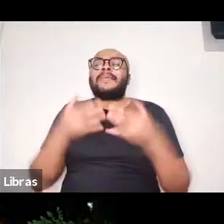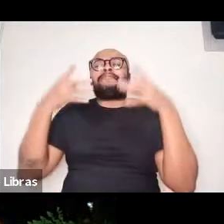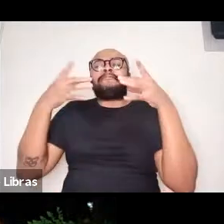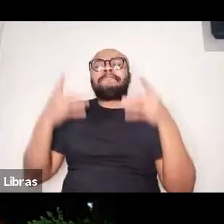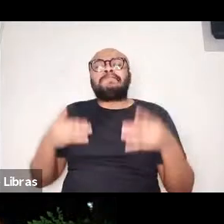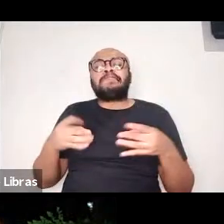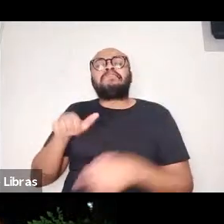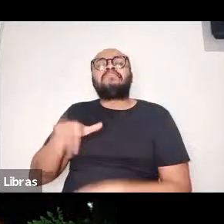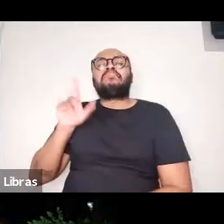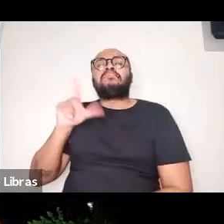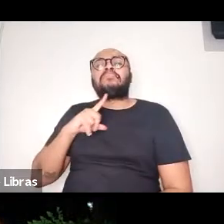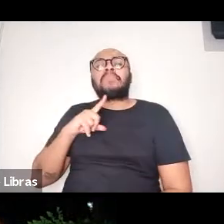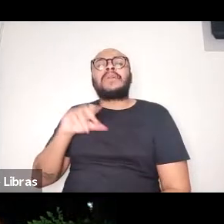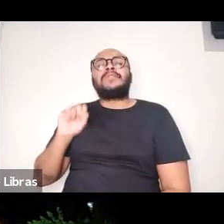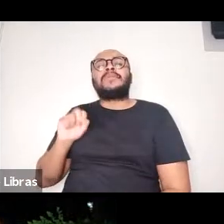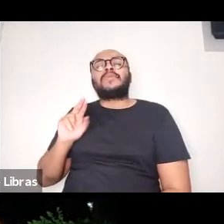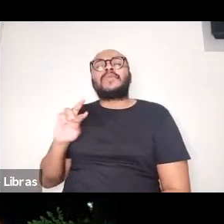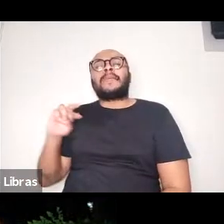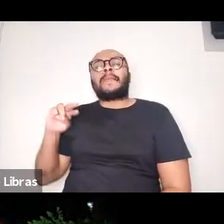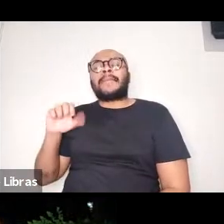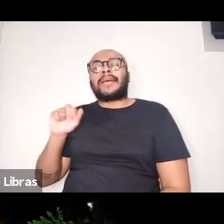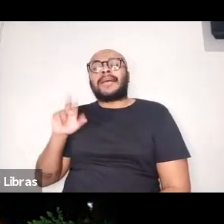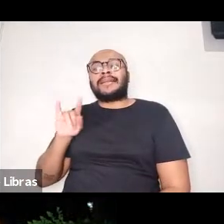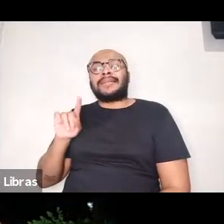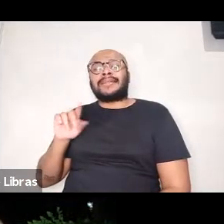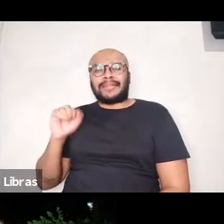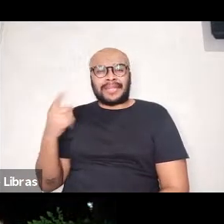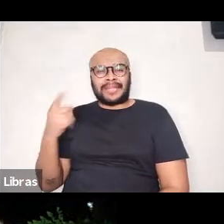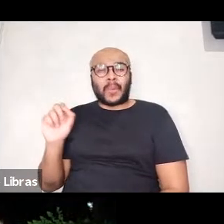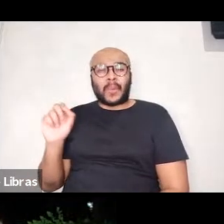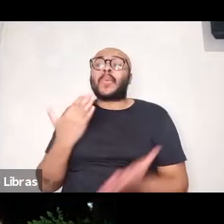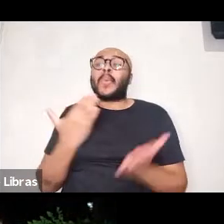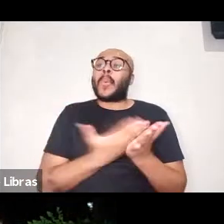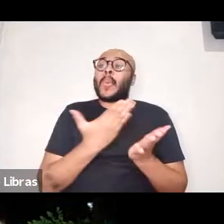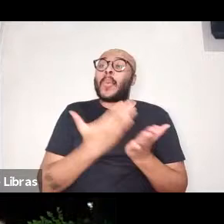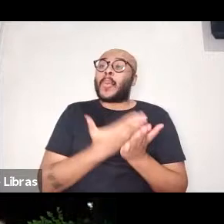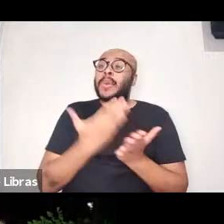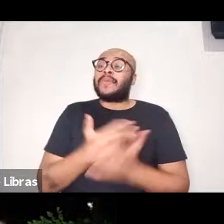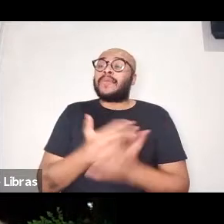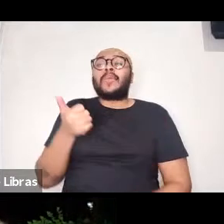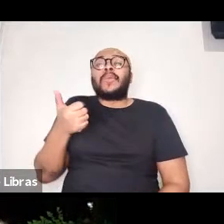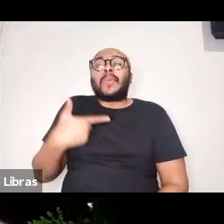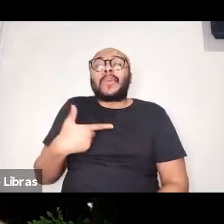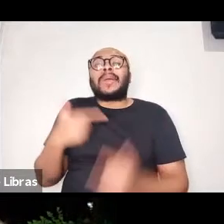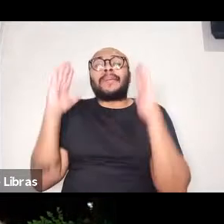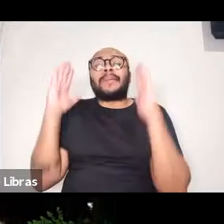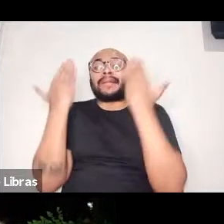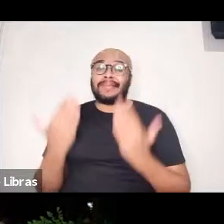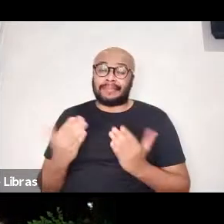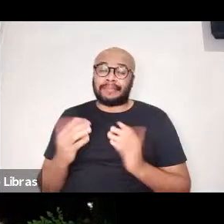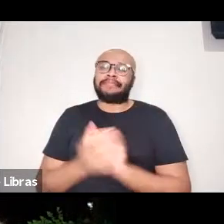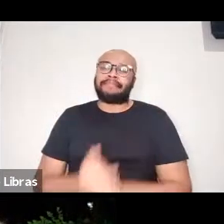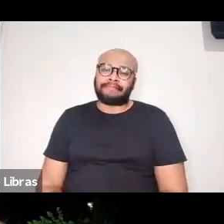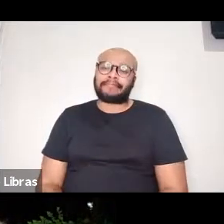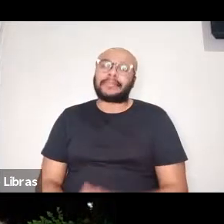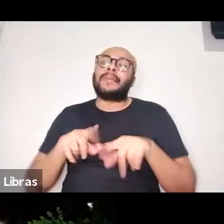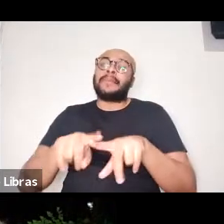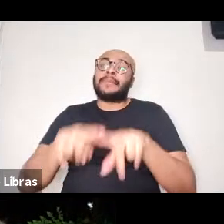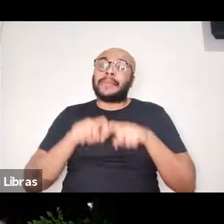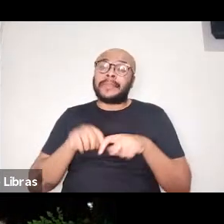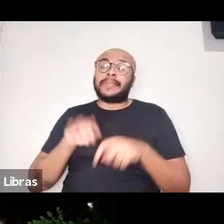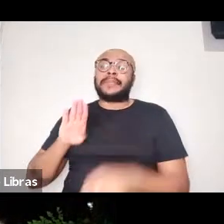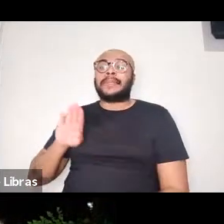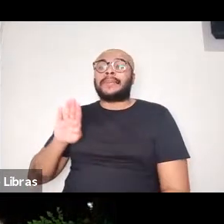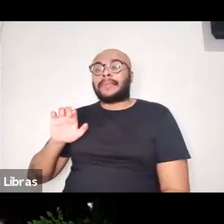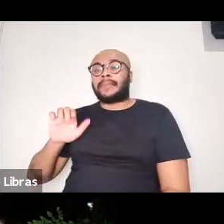uma sumarização do livro e muito menos uma análise do livro. Nesse sentido, Beatriz, se me